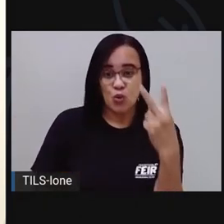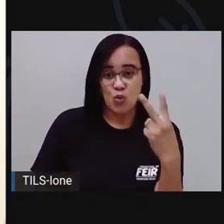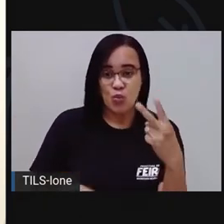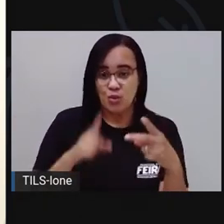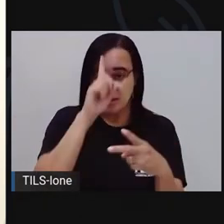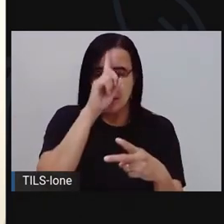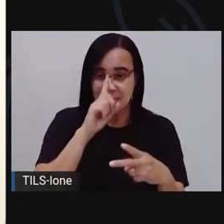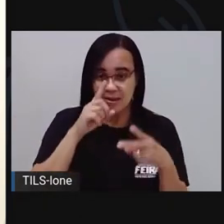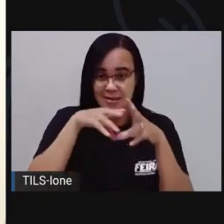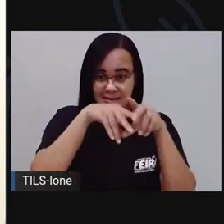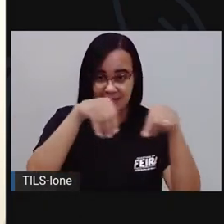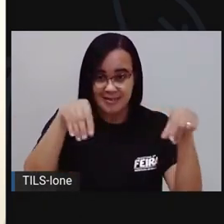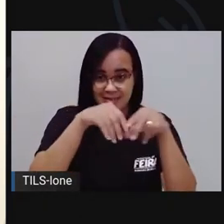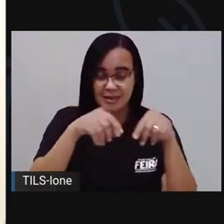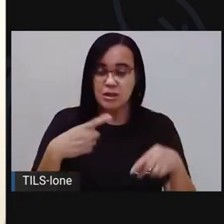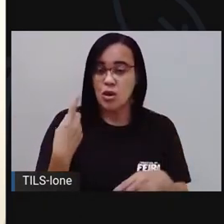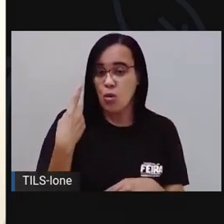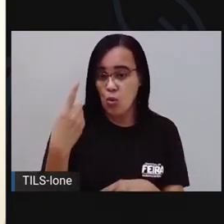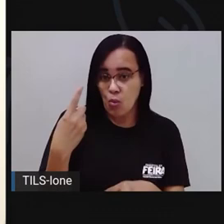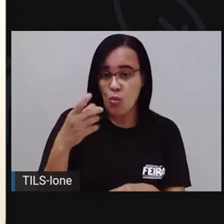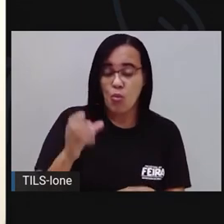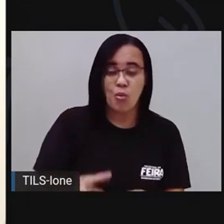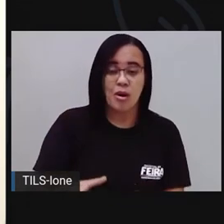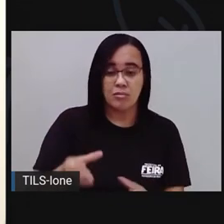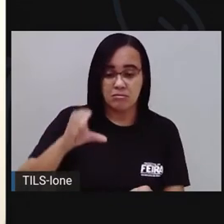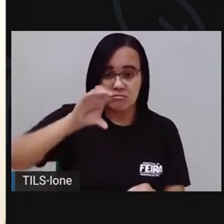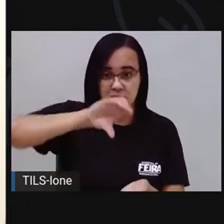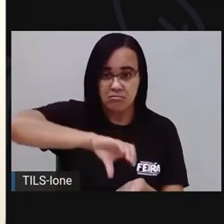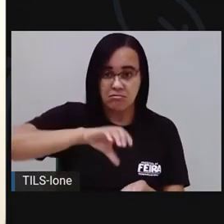usar uma xícara de água. Tá certo?